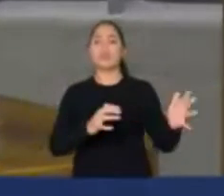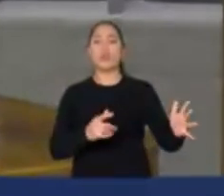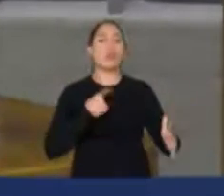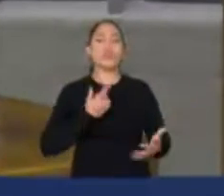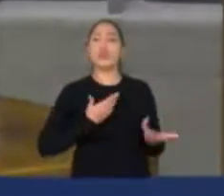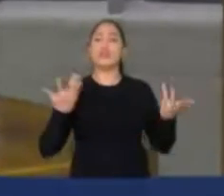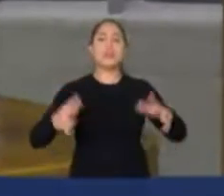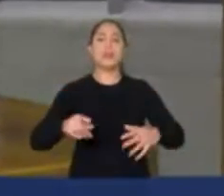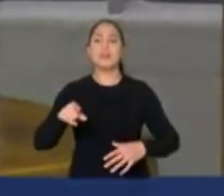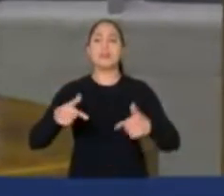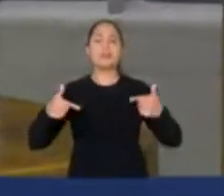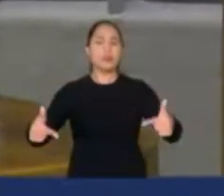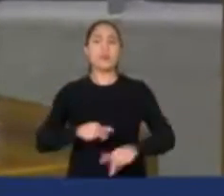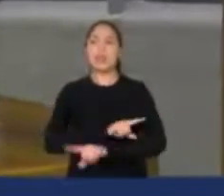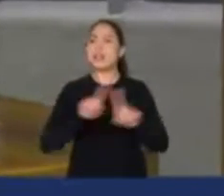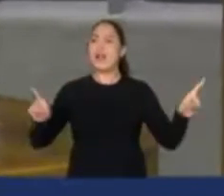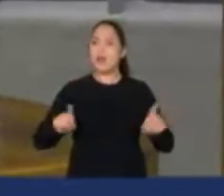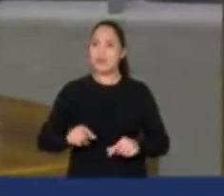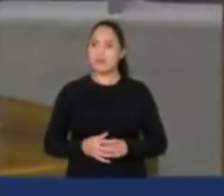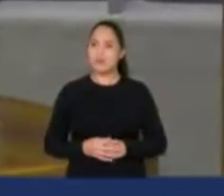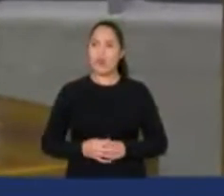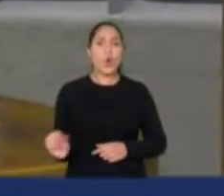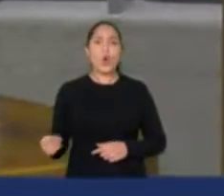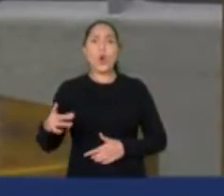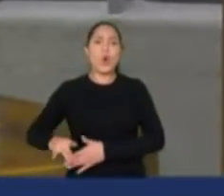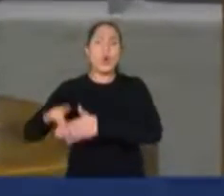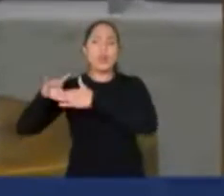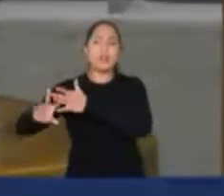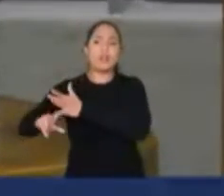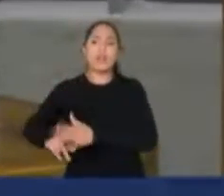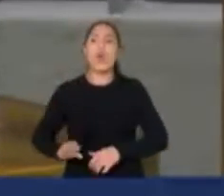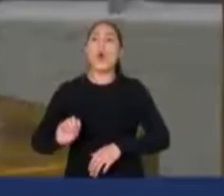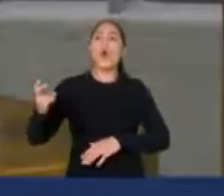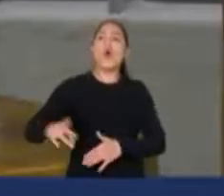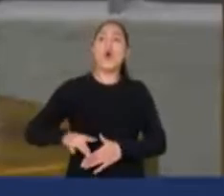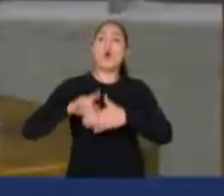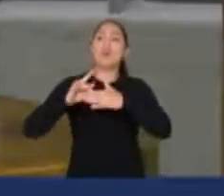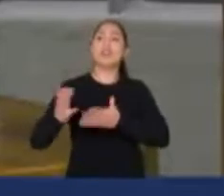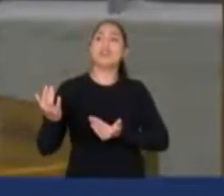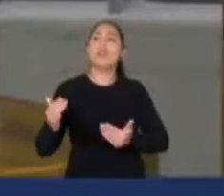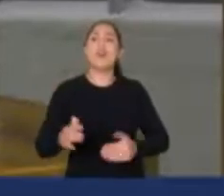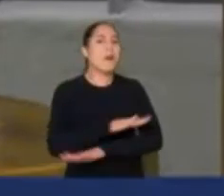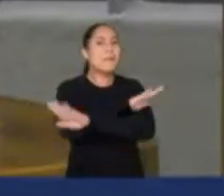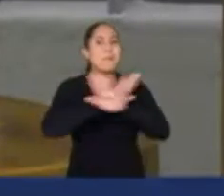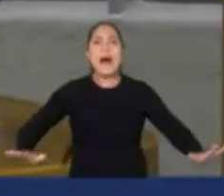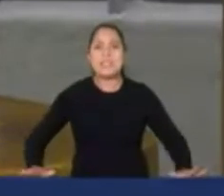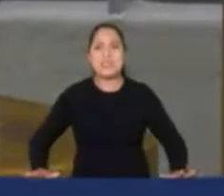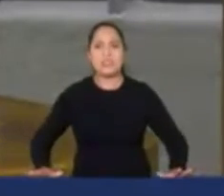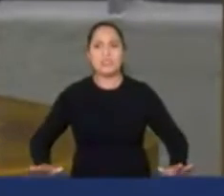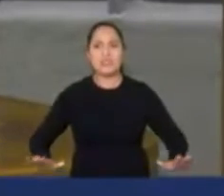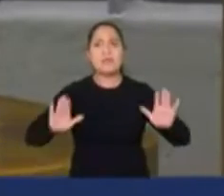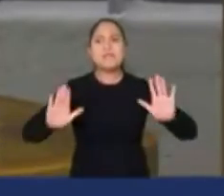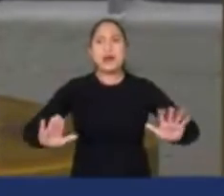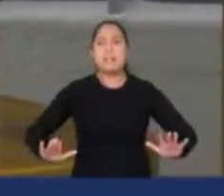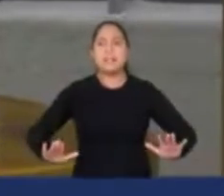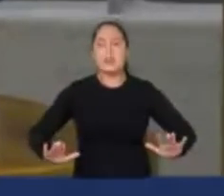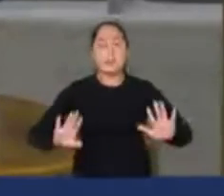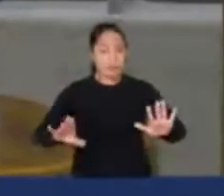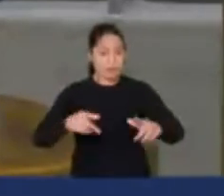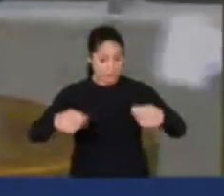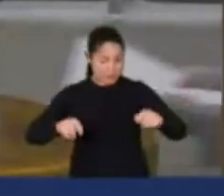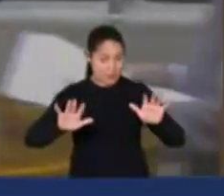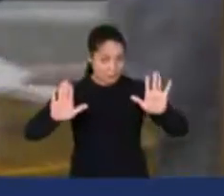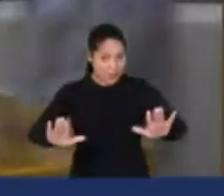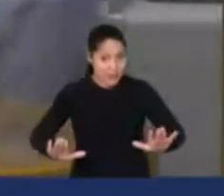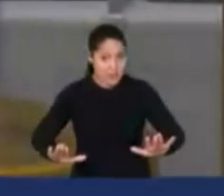líderes de sindicatos, ou líderes juvenis. É preciso dar um basta. Mas para dar um basta, identificar